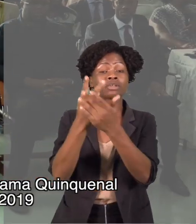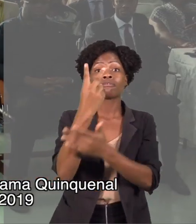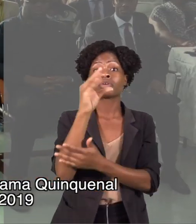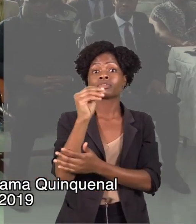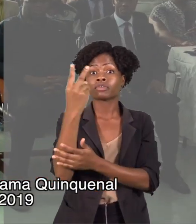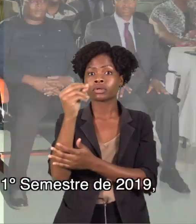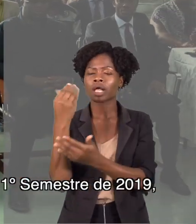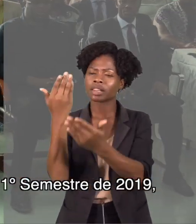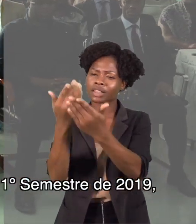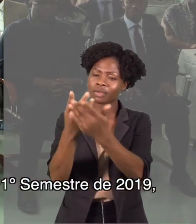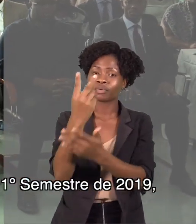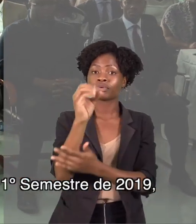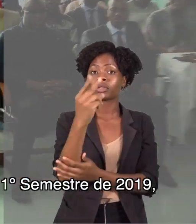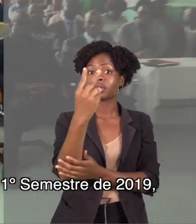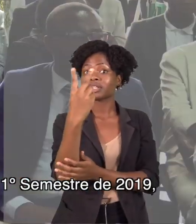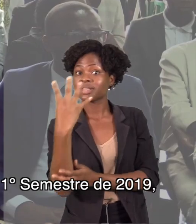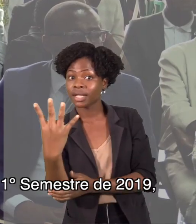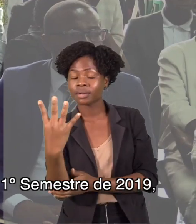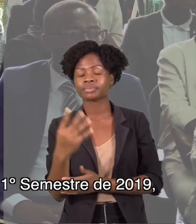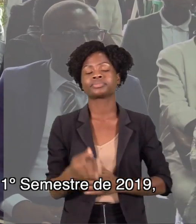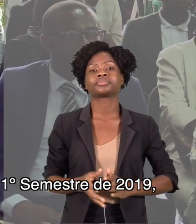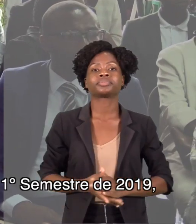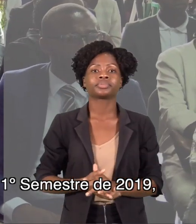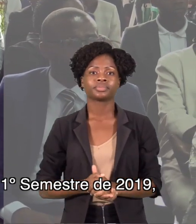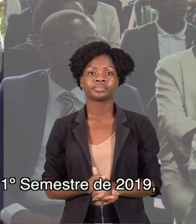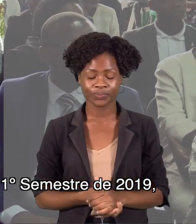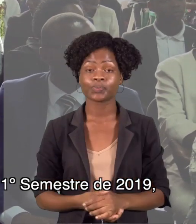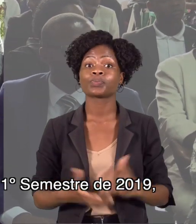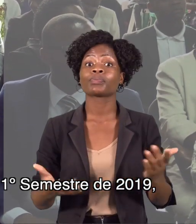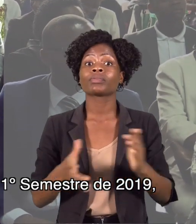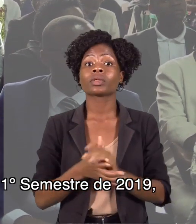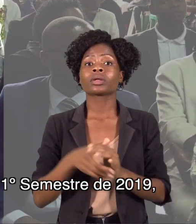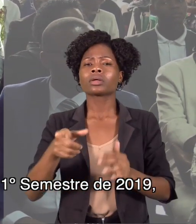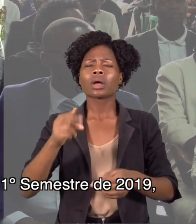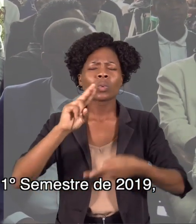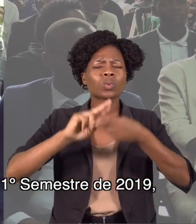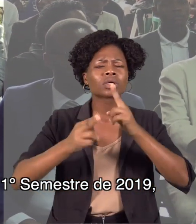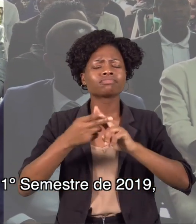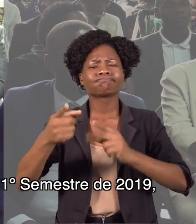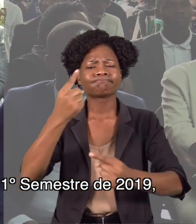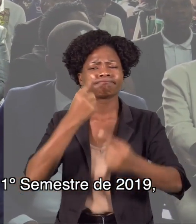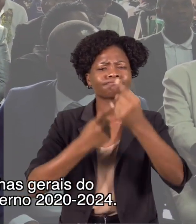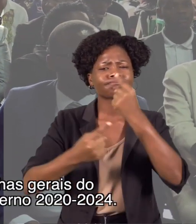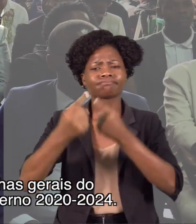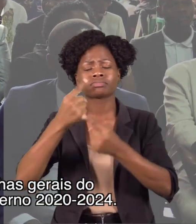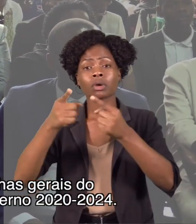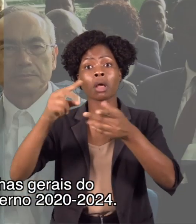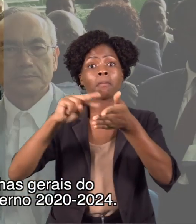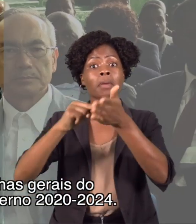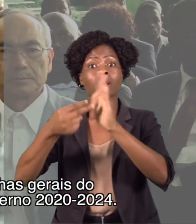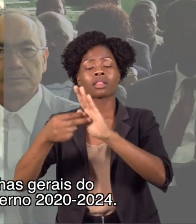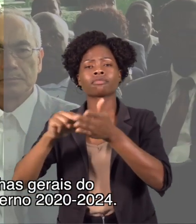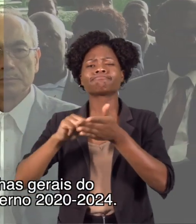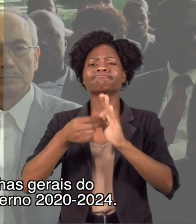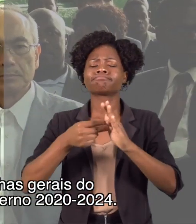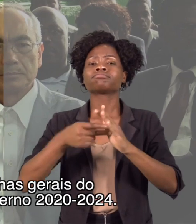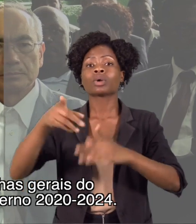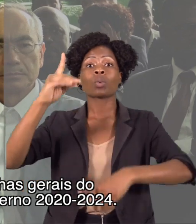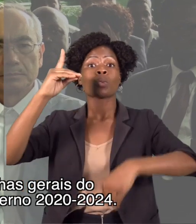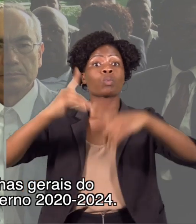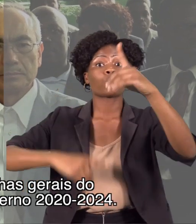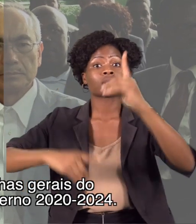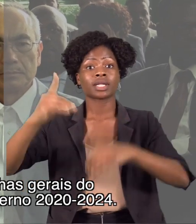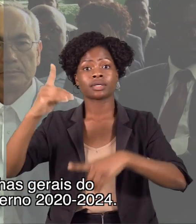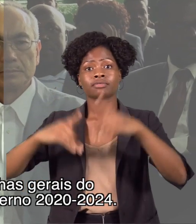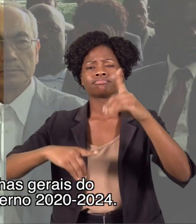-2019 e o Plano Econômico e Social do 1º Semestre de 2019, bem como projetar